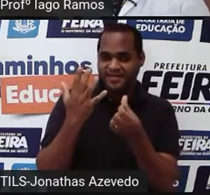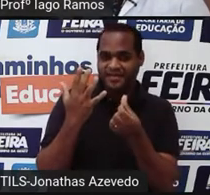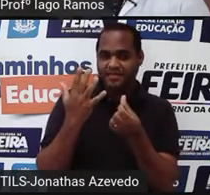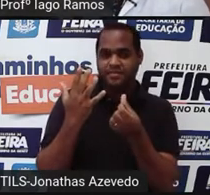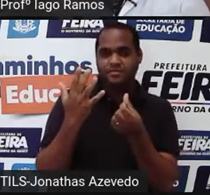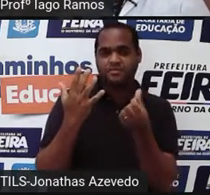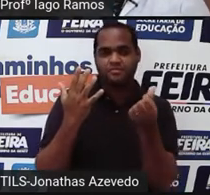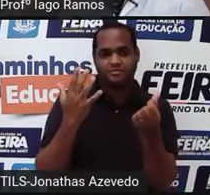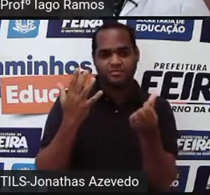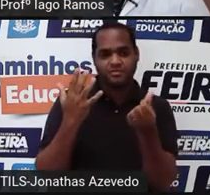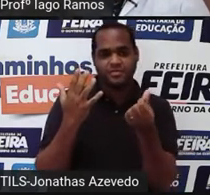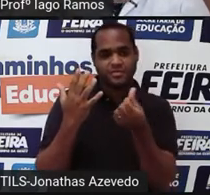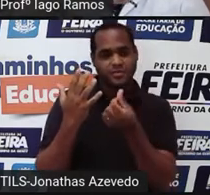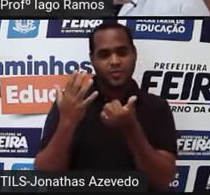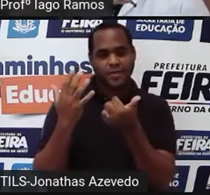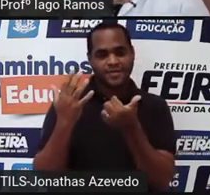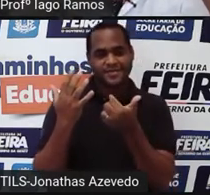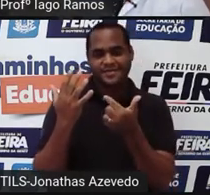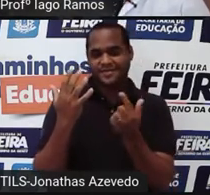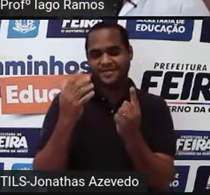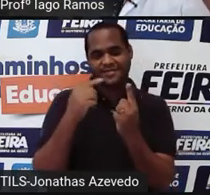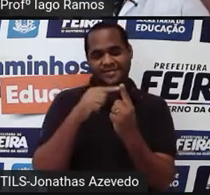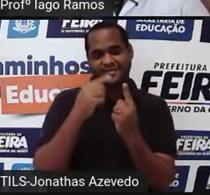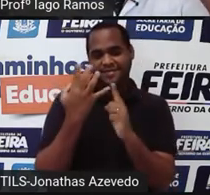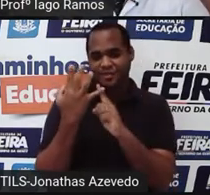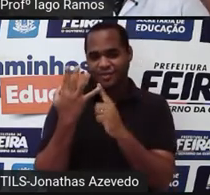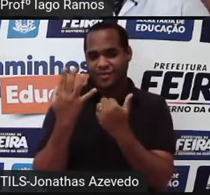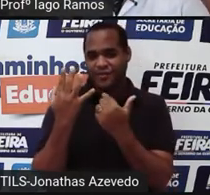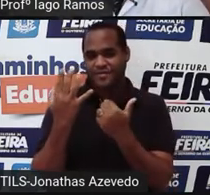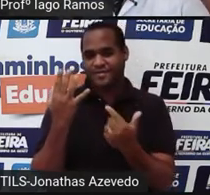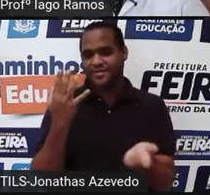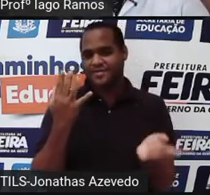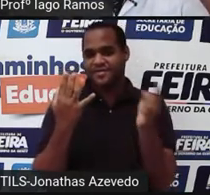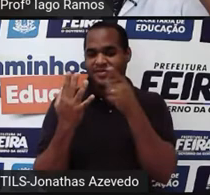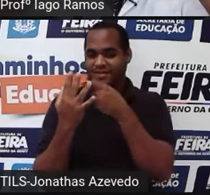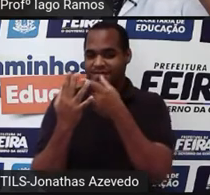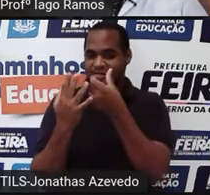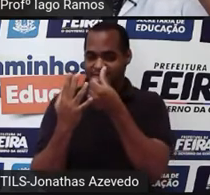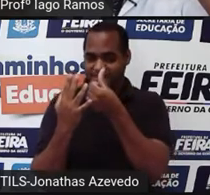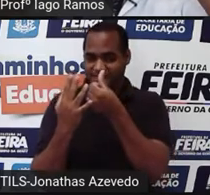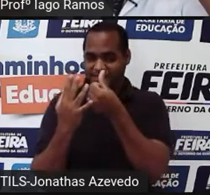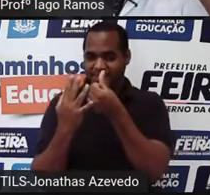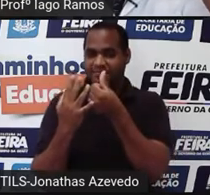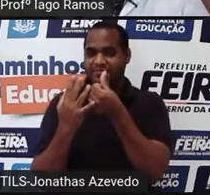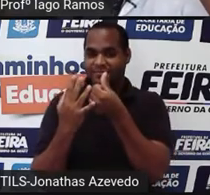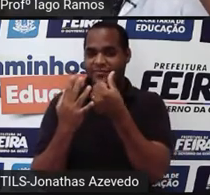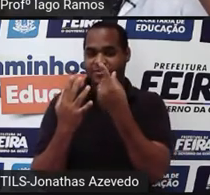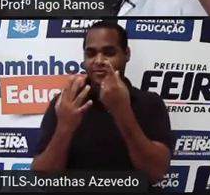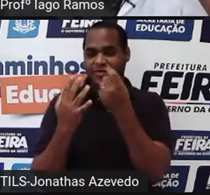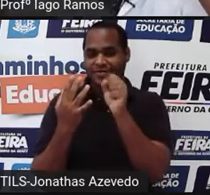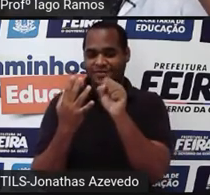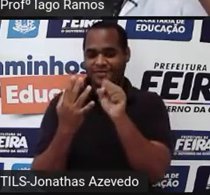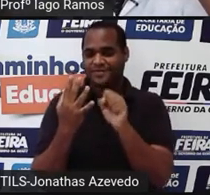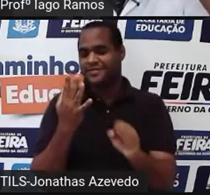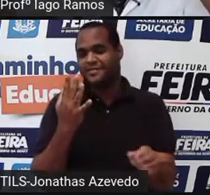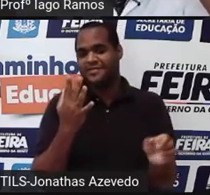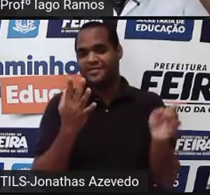já tem seis mais seis, doze. Nessa daqui mais seis, doze mais seis, dezoito.